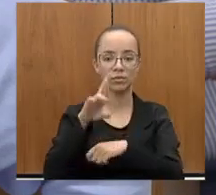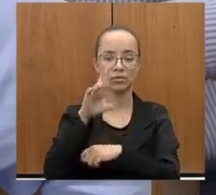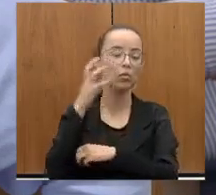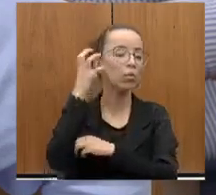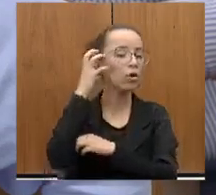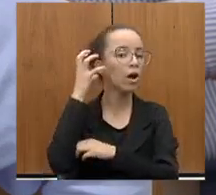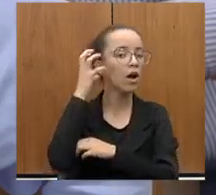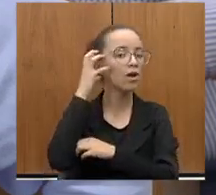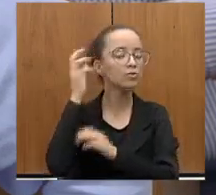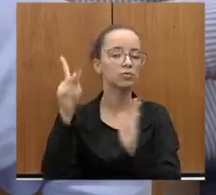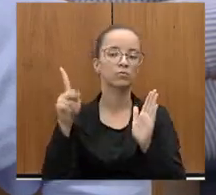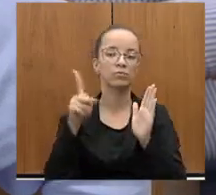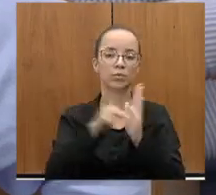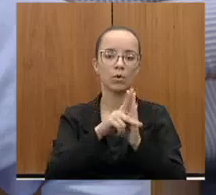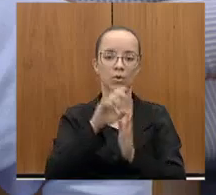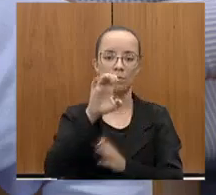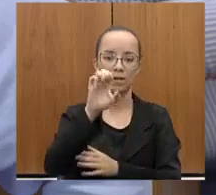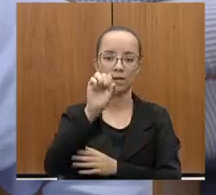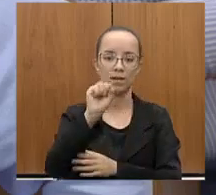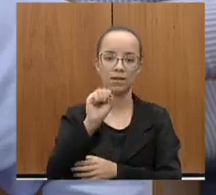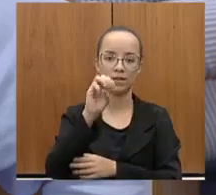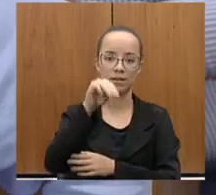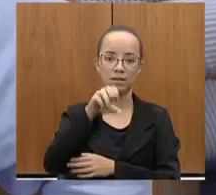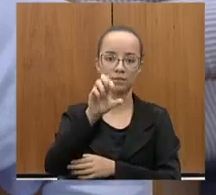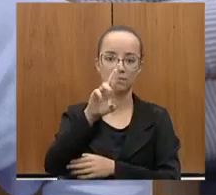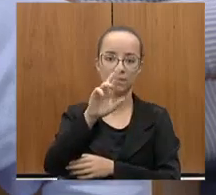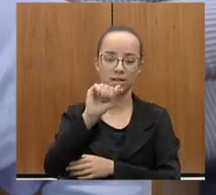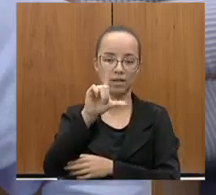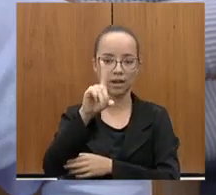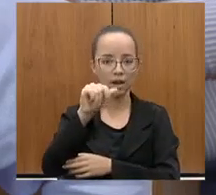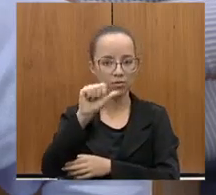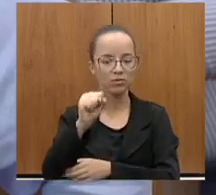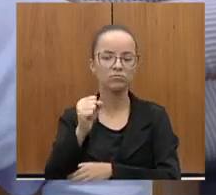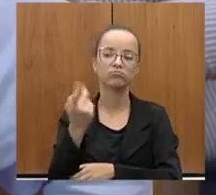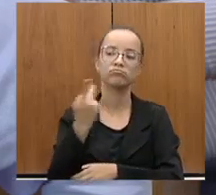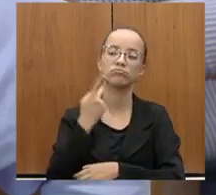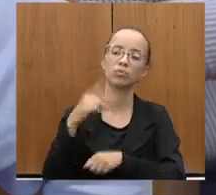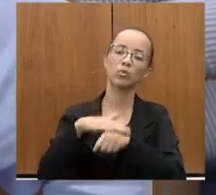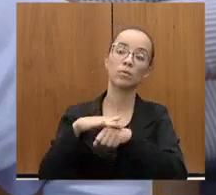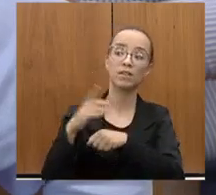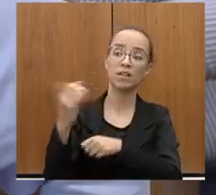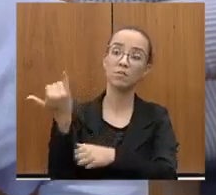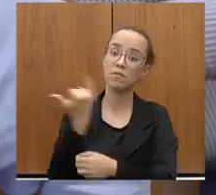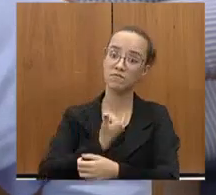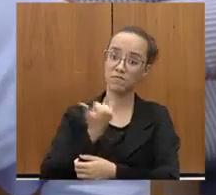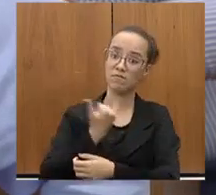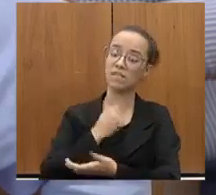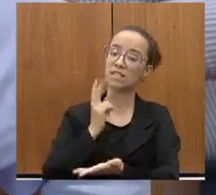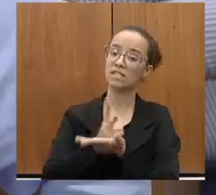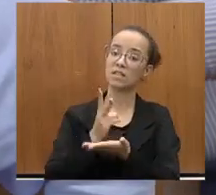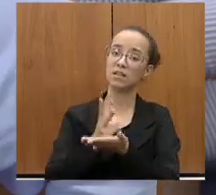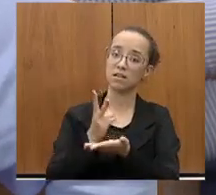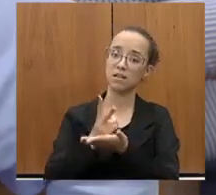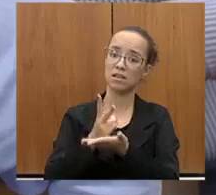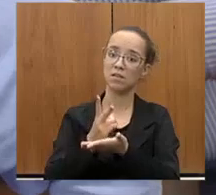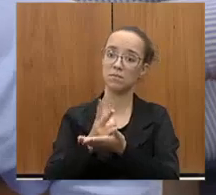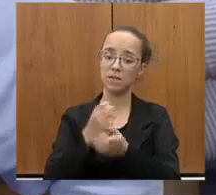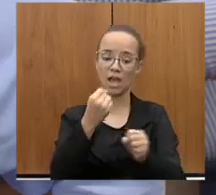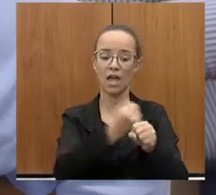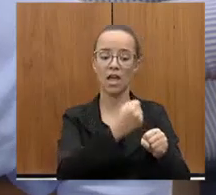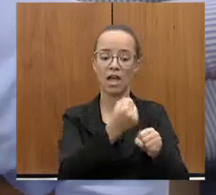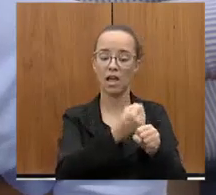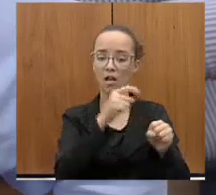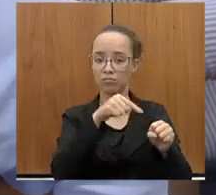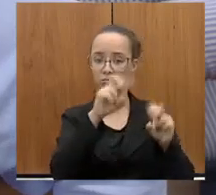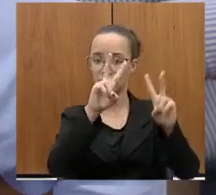Esmeraldas, ele teve passado ali um acompanhamento da obra, é sempre bom ter um segundo olhar para além